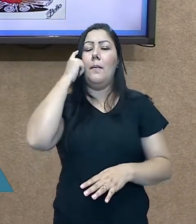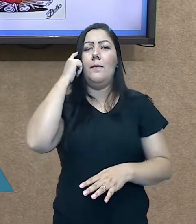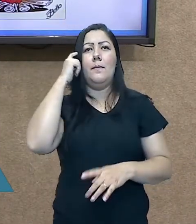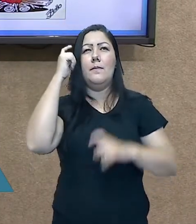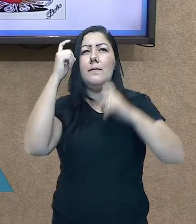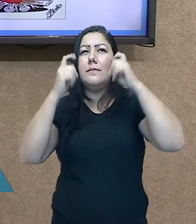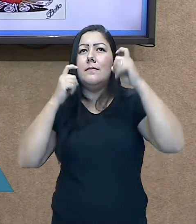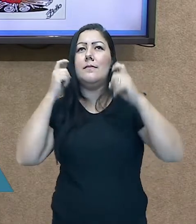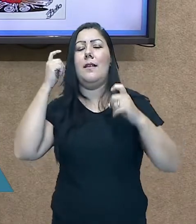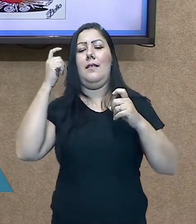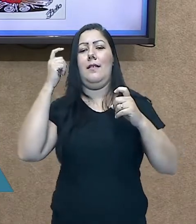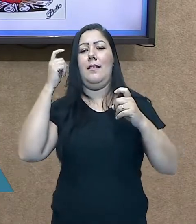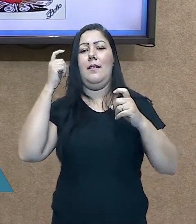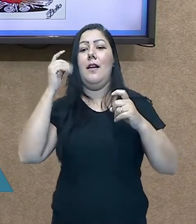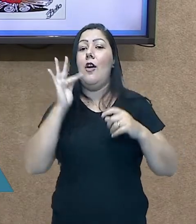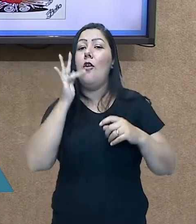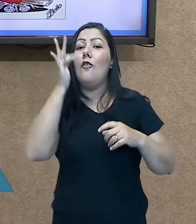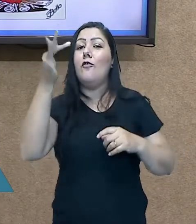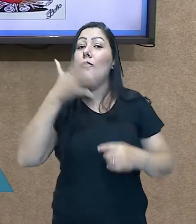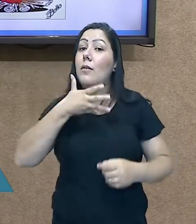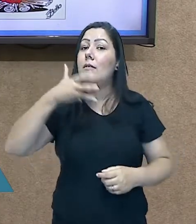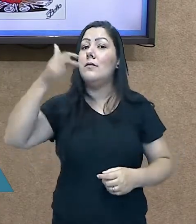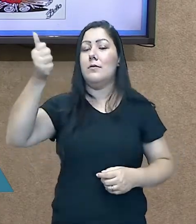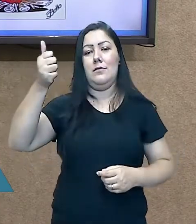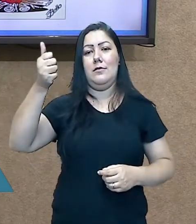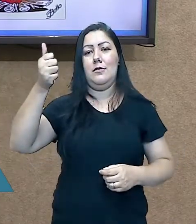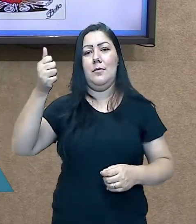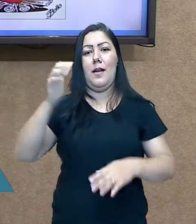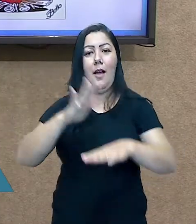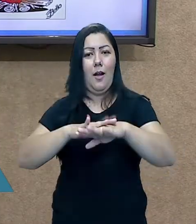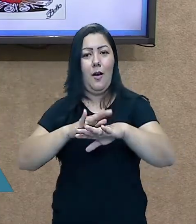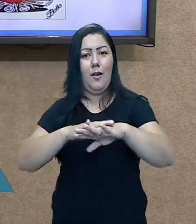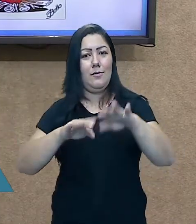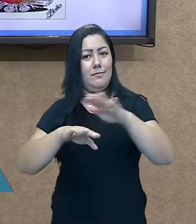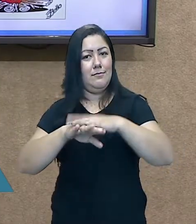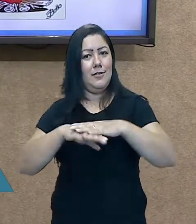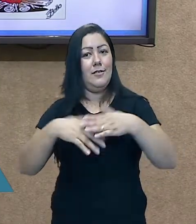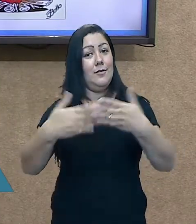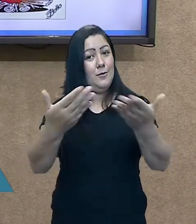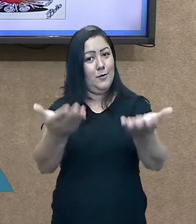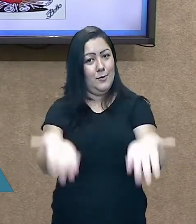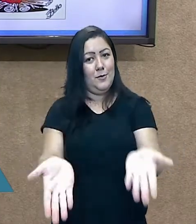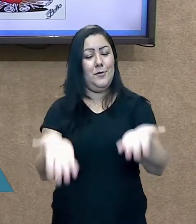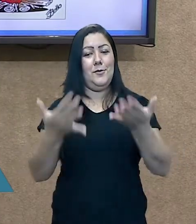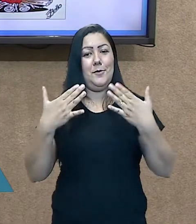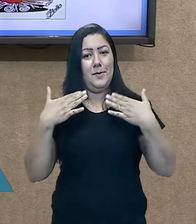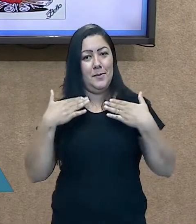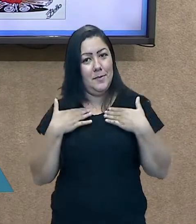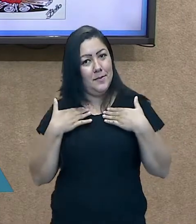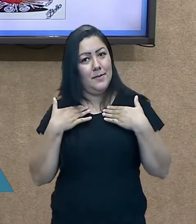Está nas minhas mãos e está nas suas mãos. Como que vai ser isso?